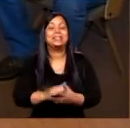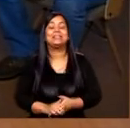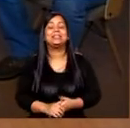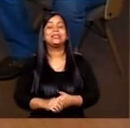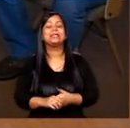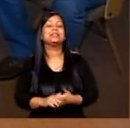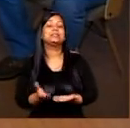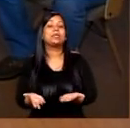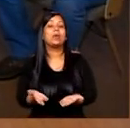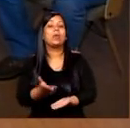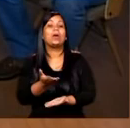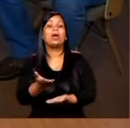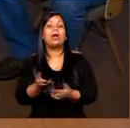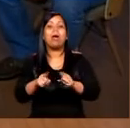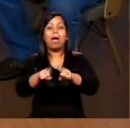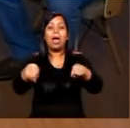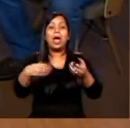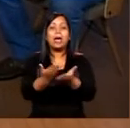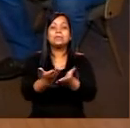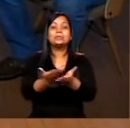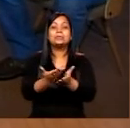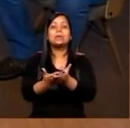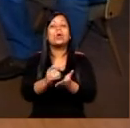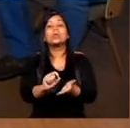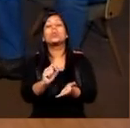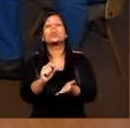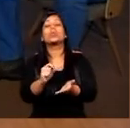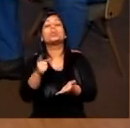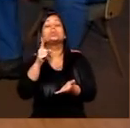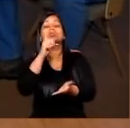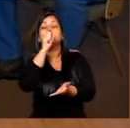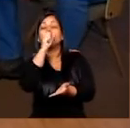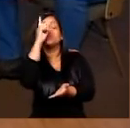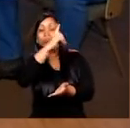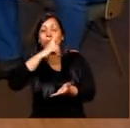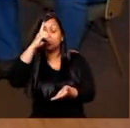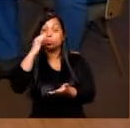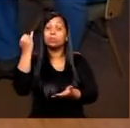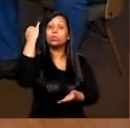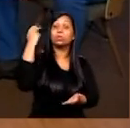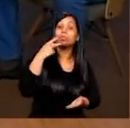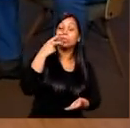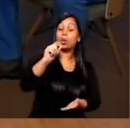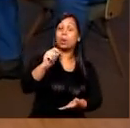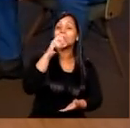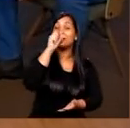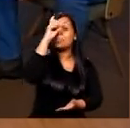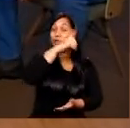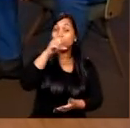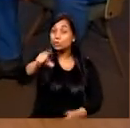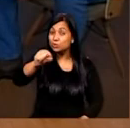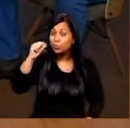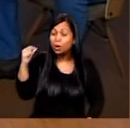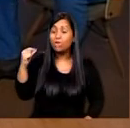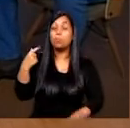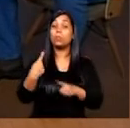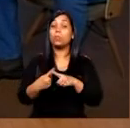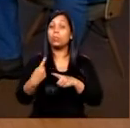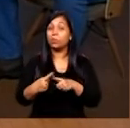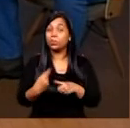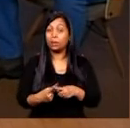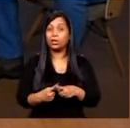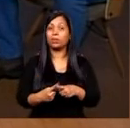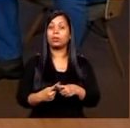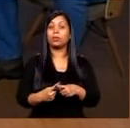As aulas são nos fins de semana. Isso. É importante dizer que a gente optou pelos fins de semana, porque